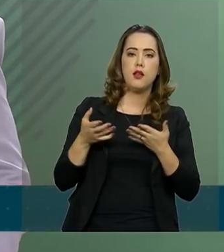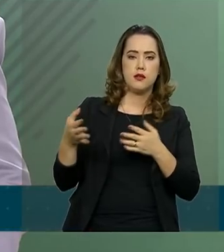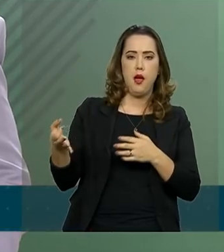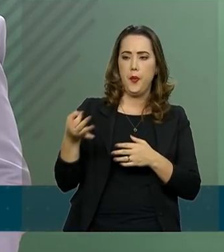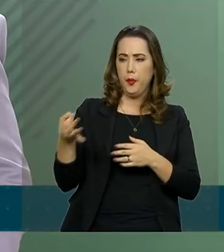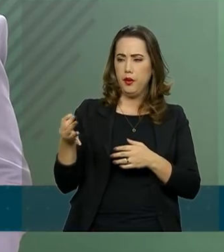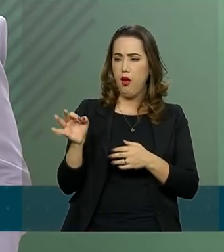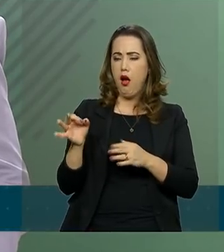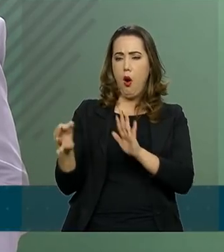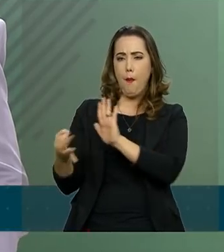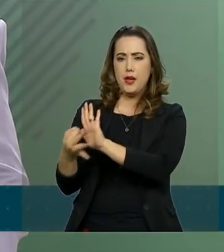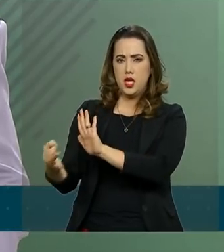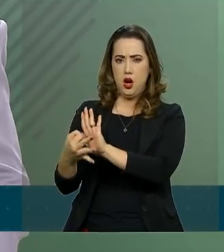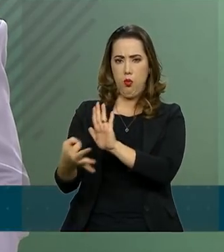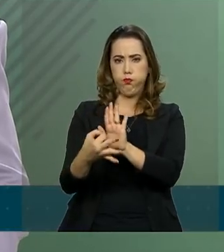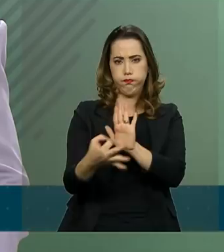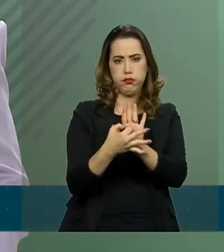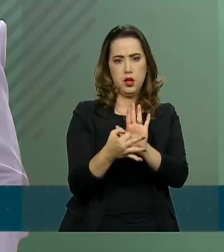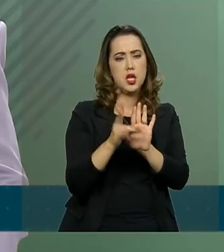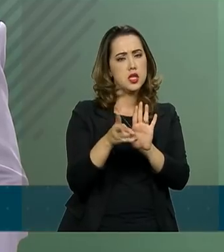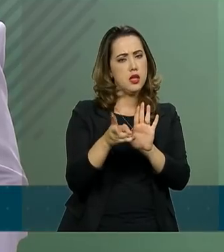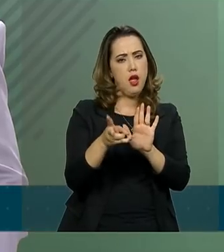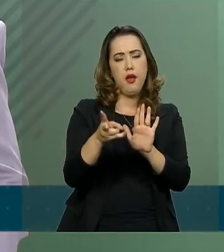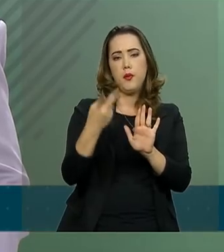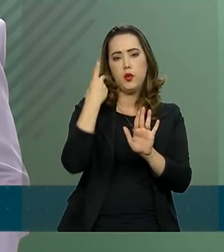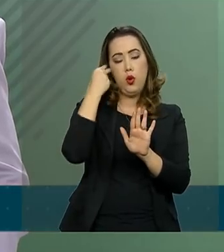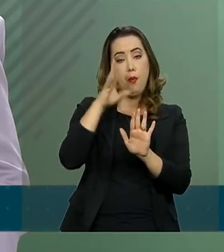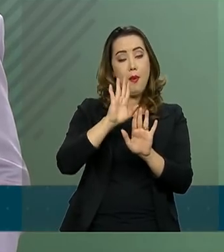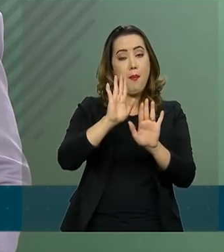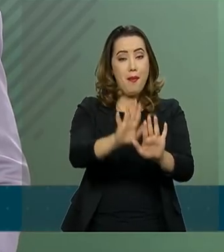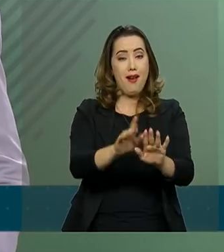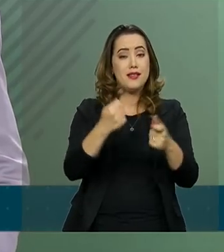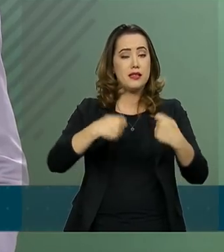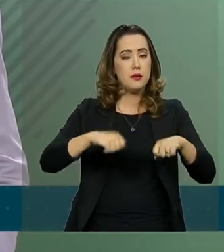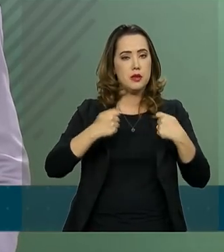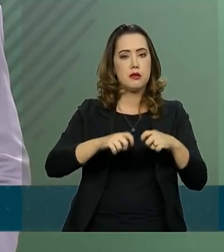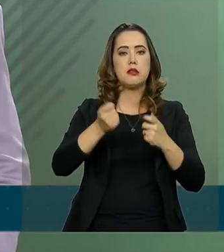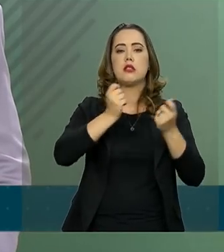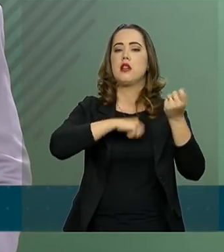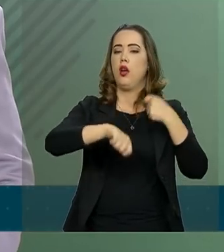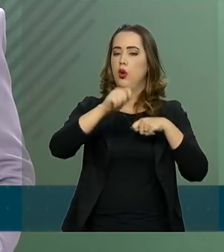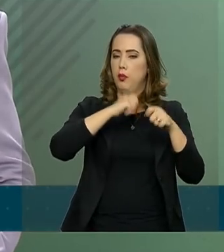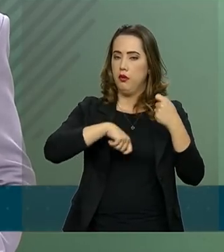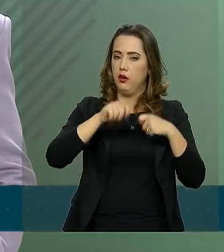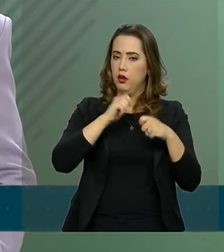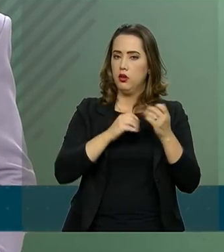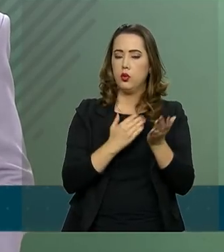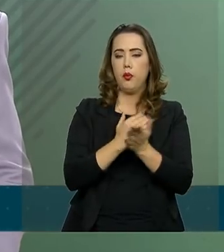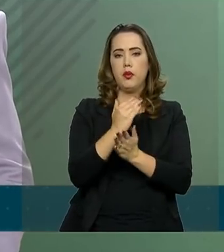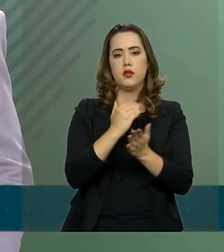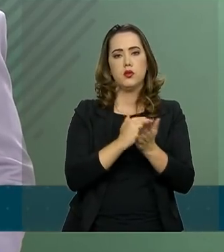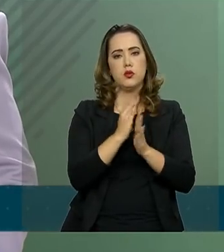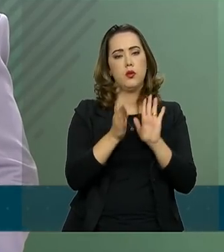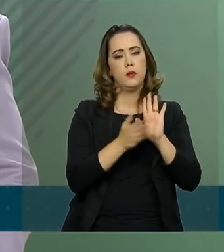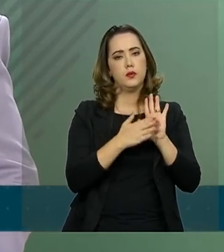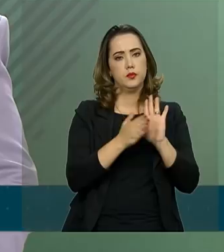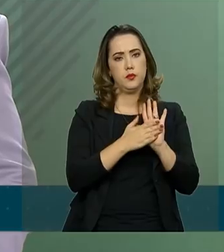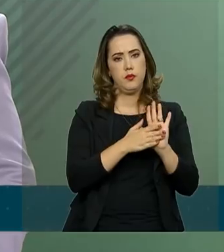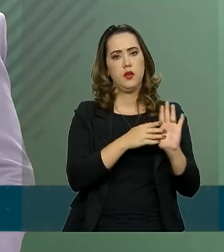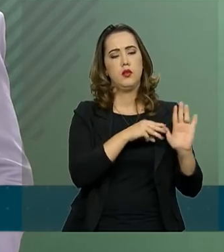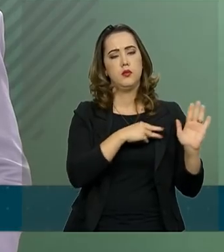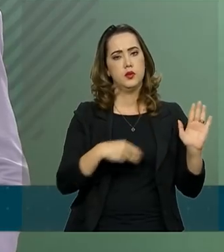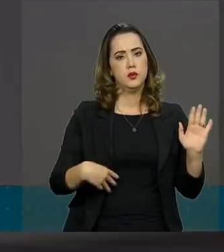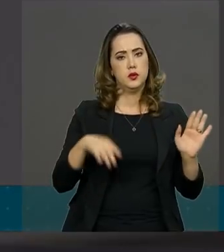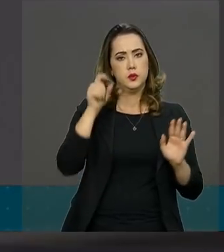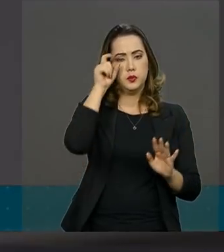naturalidade. Mas sempre colocando como ponto principal esta economia, que foi a economia inicial proposta pelo ministro Paulo